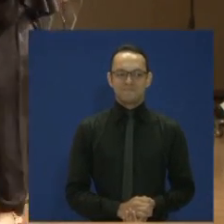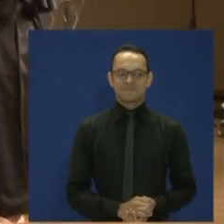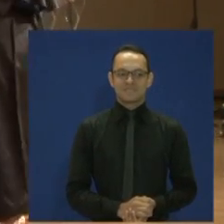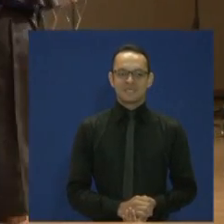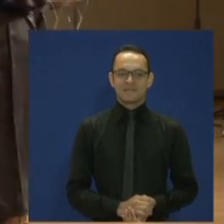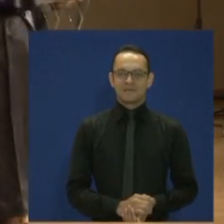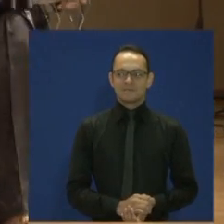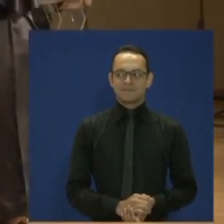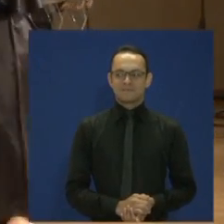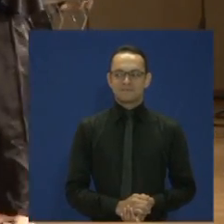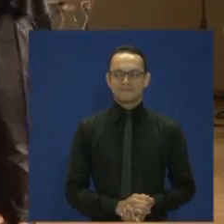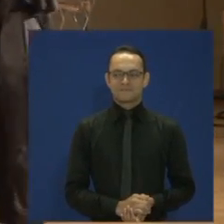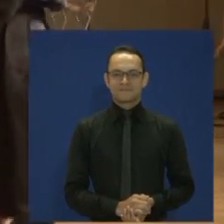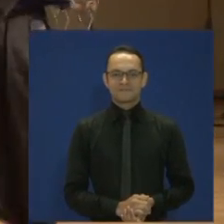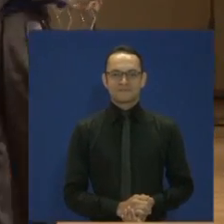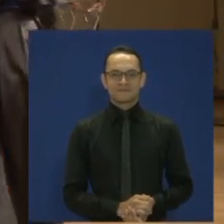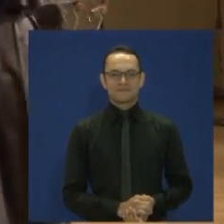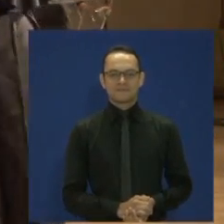Tchau, tchau, tchau.